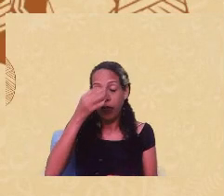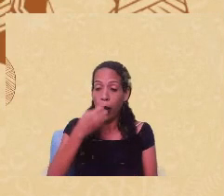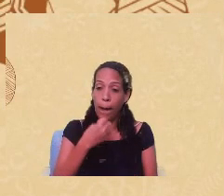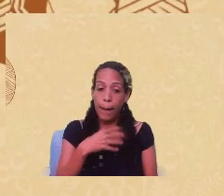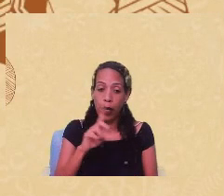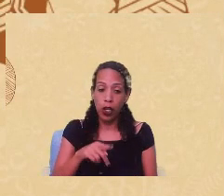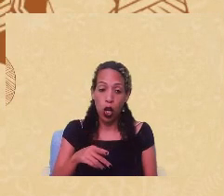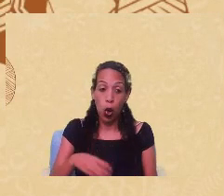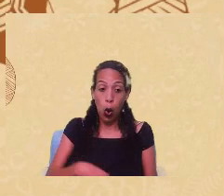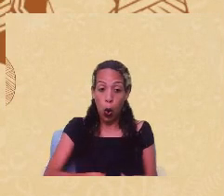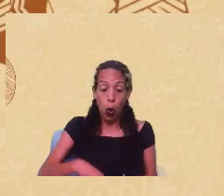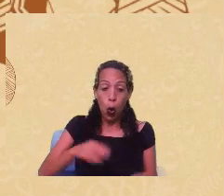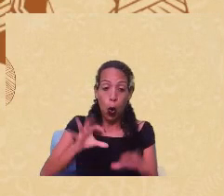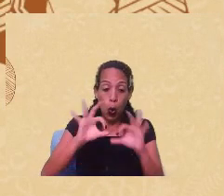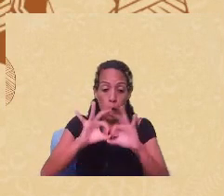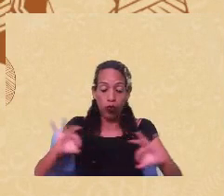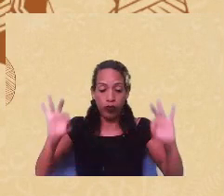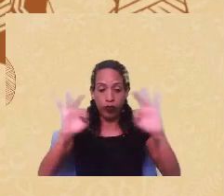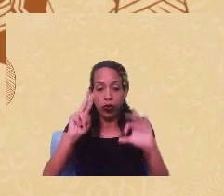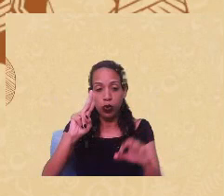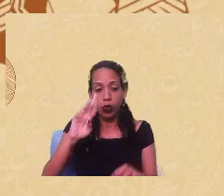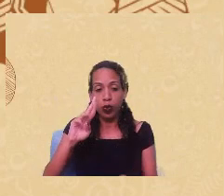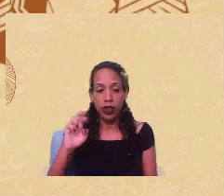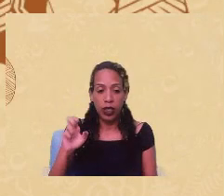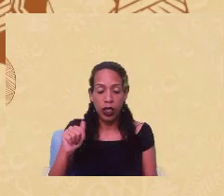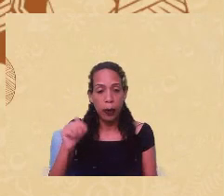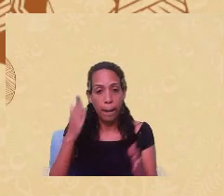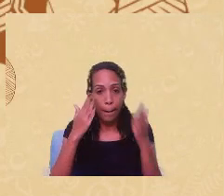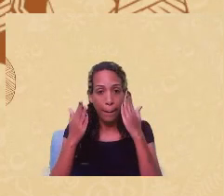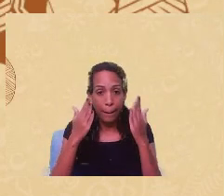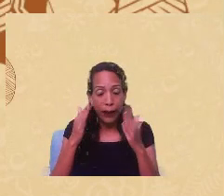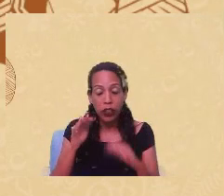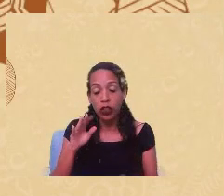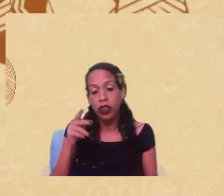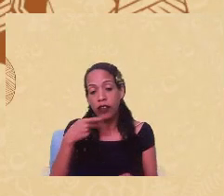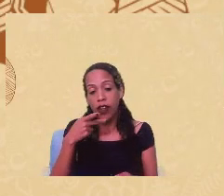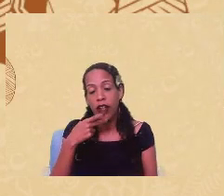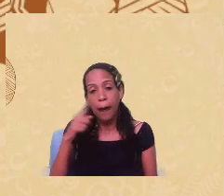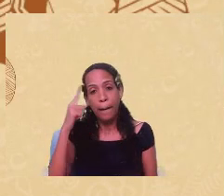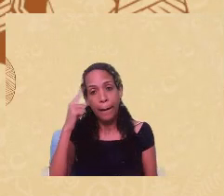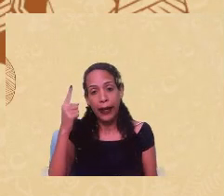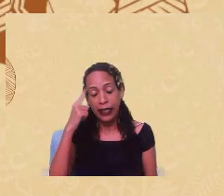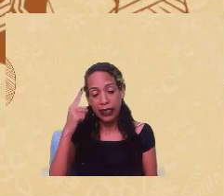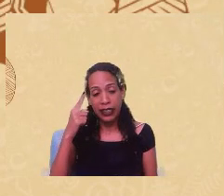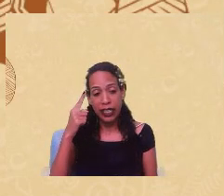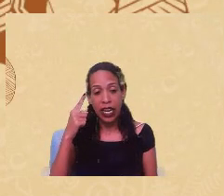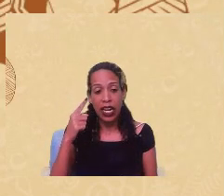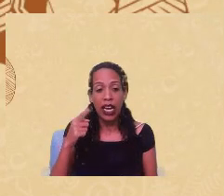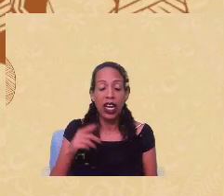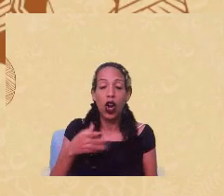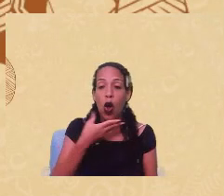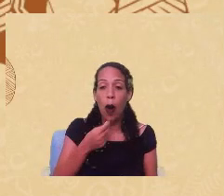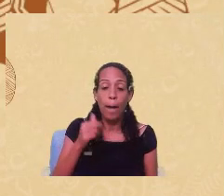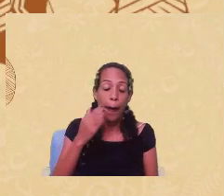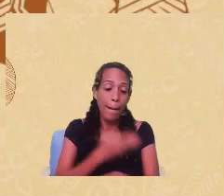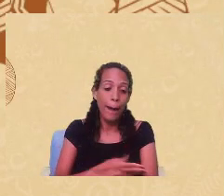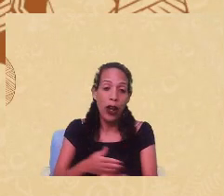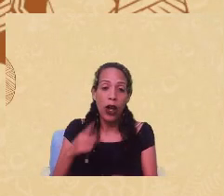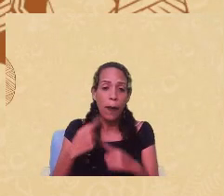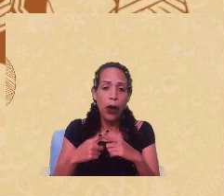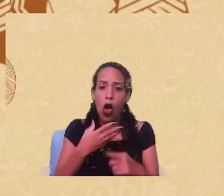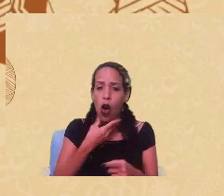útero que coube na psicologia. É o útero pensado e falado por homens brancos, que não sangram, não parem, homens que não abortam.